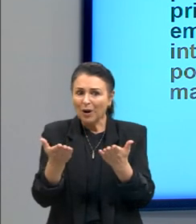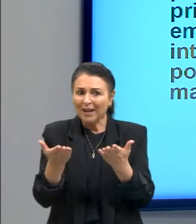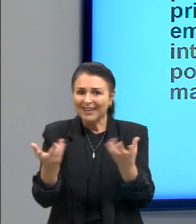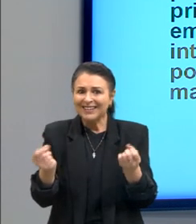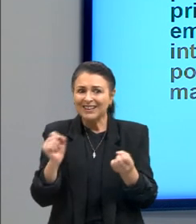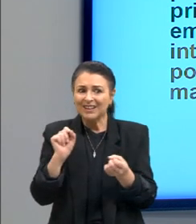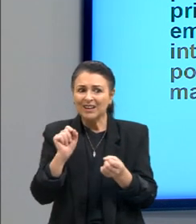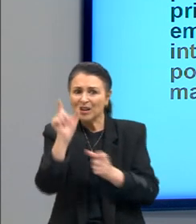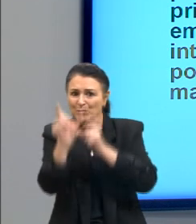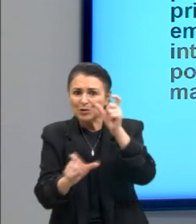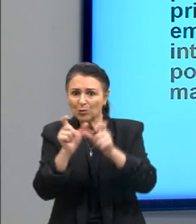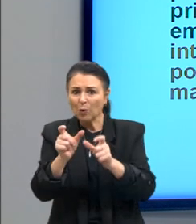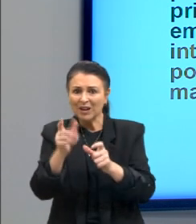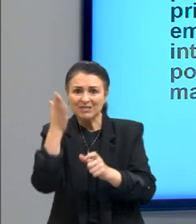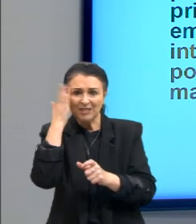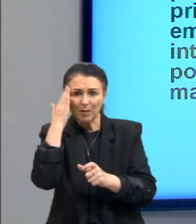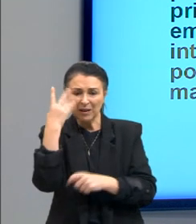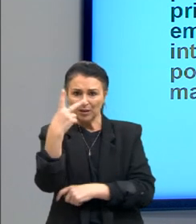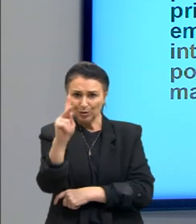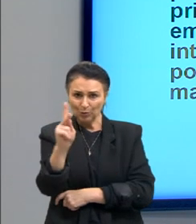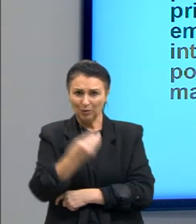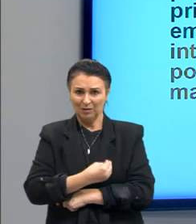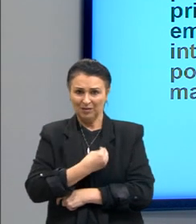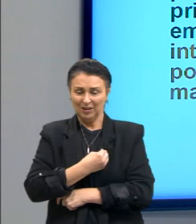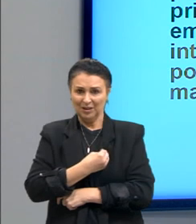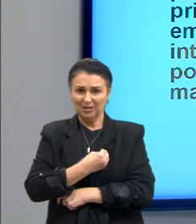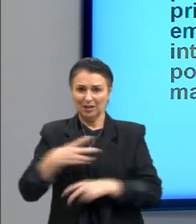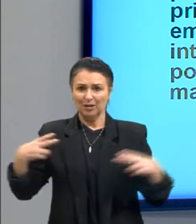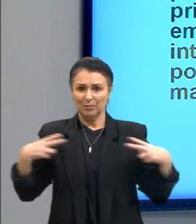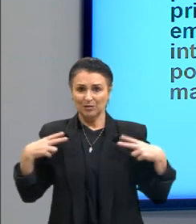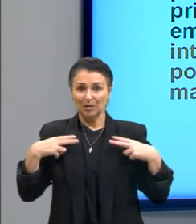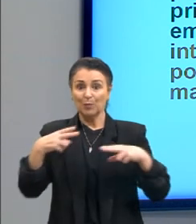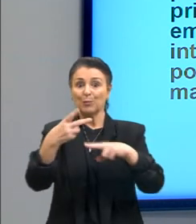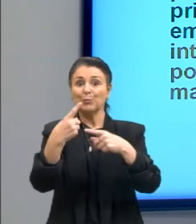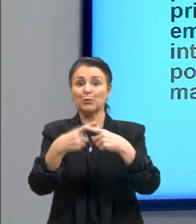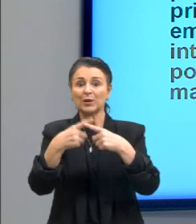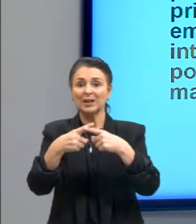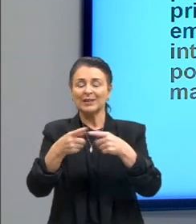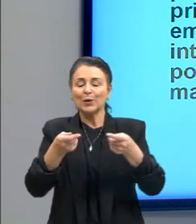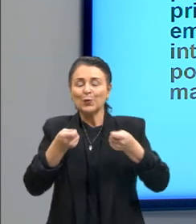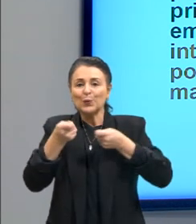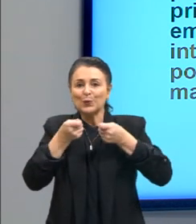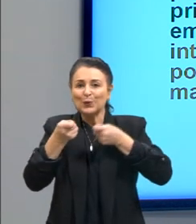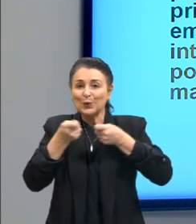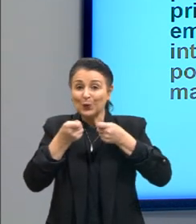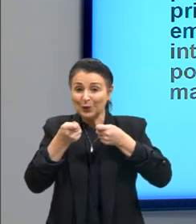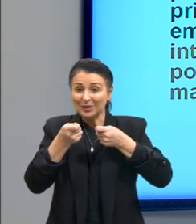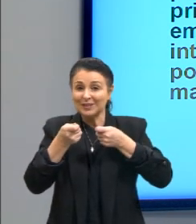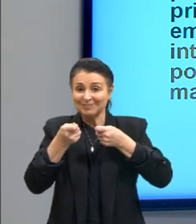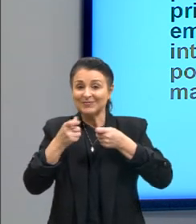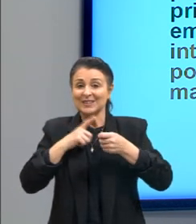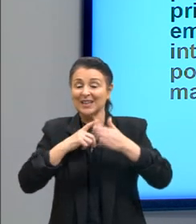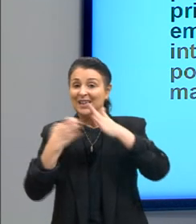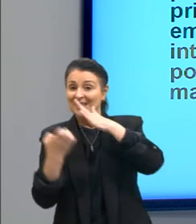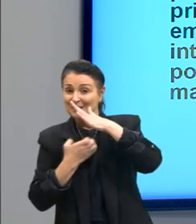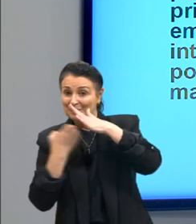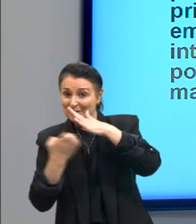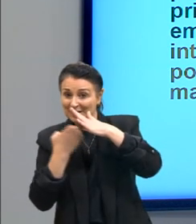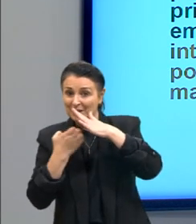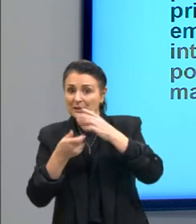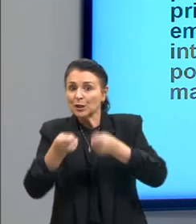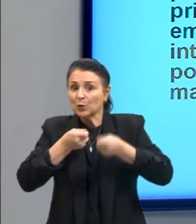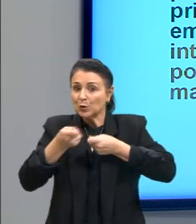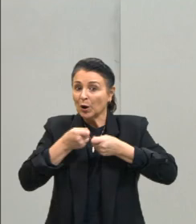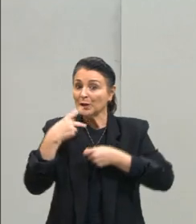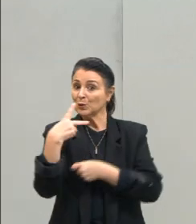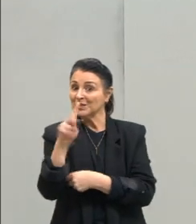usuários em virtude do controle de dados efetuado por empresas de tecnologia isso